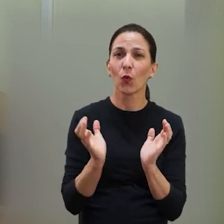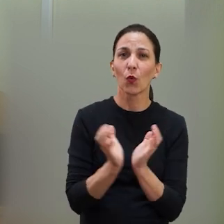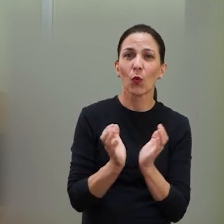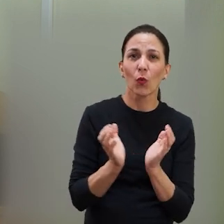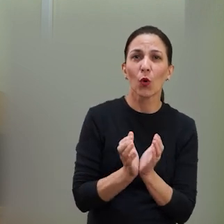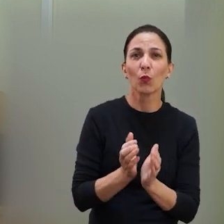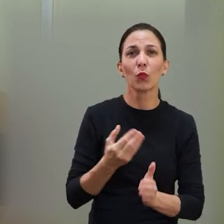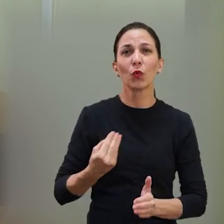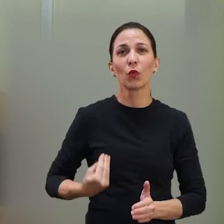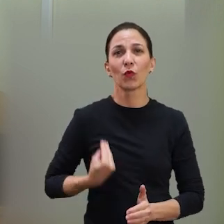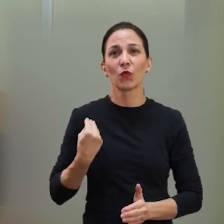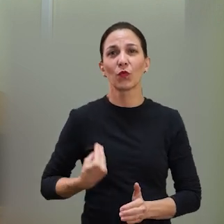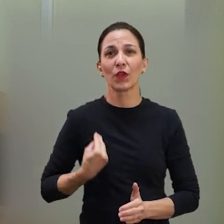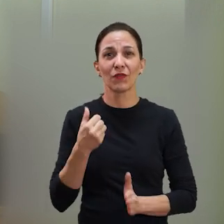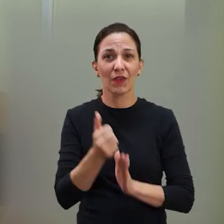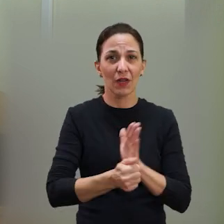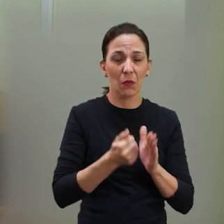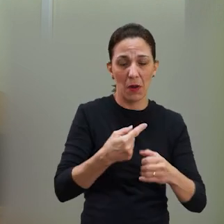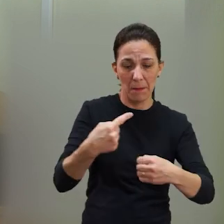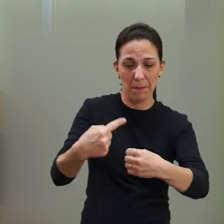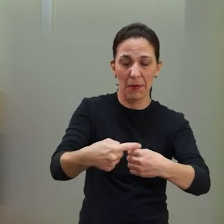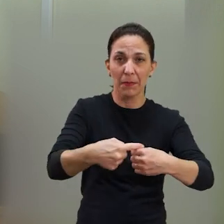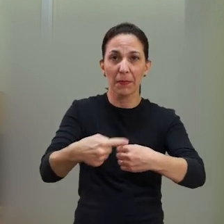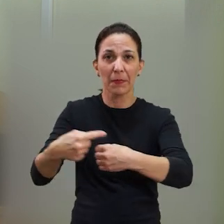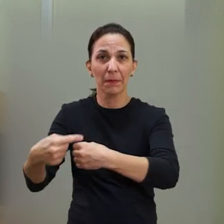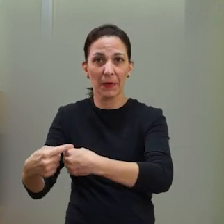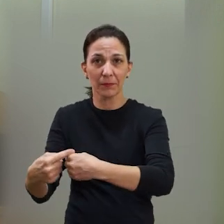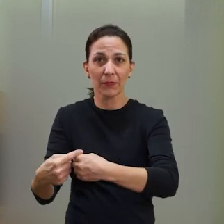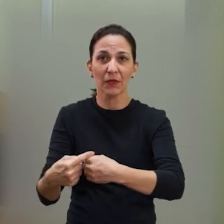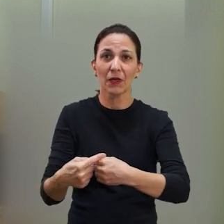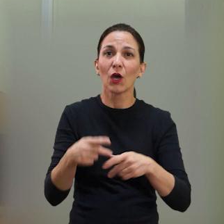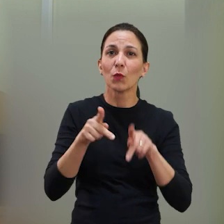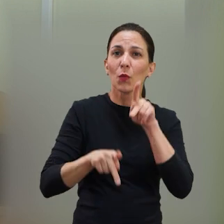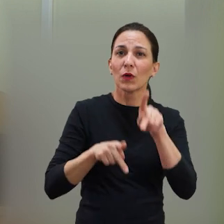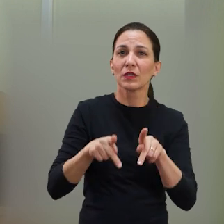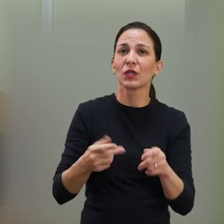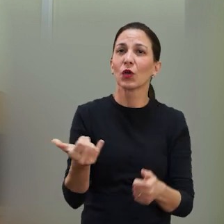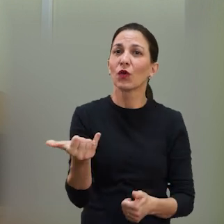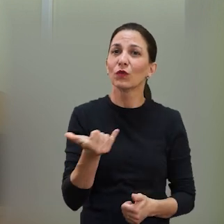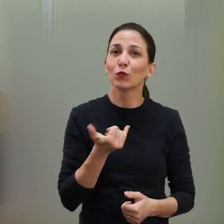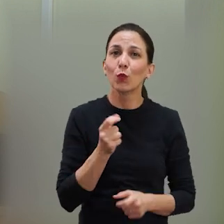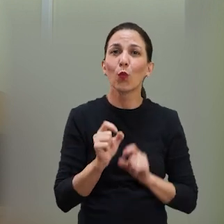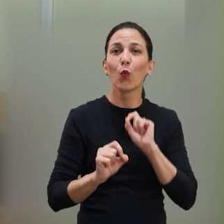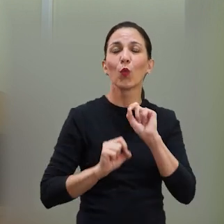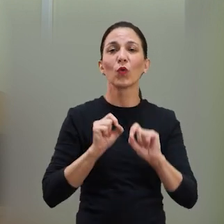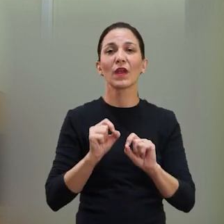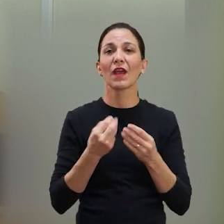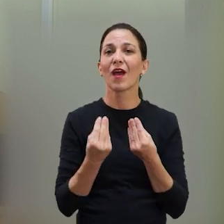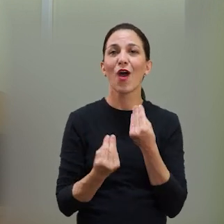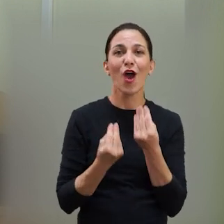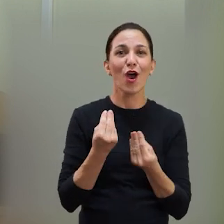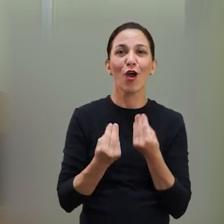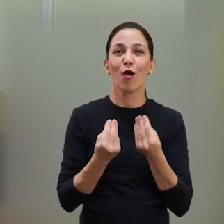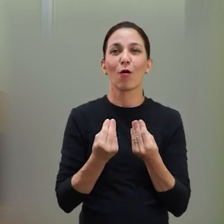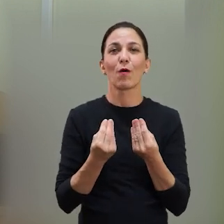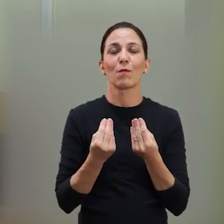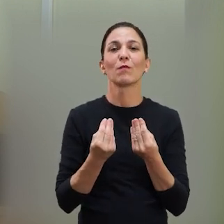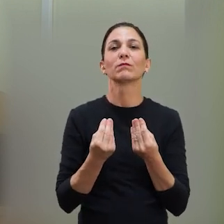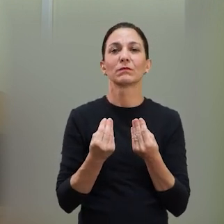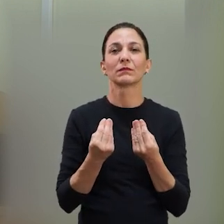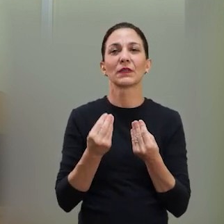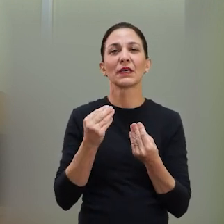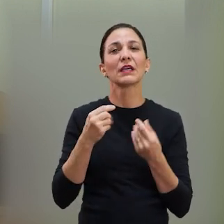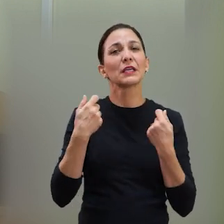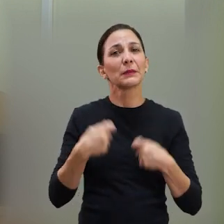um grupo de moradores de diversos bairros de Araraquara, e esses moradores nos apresentaram como